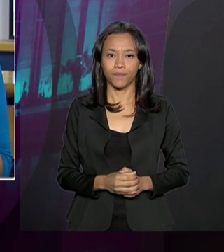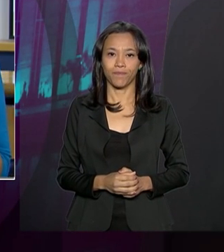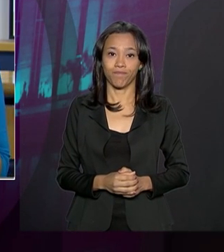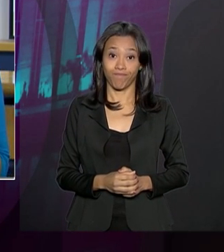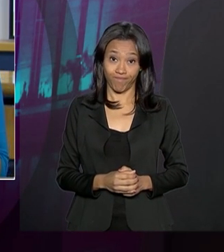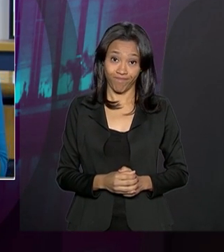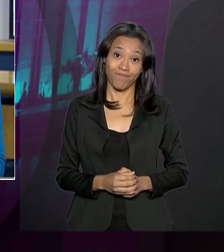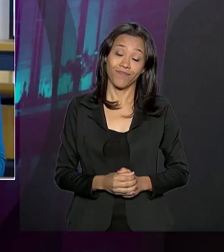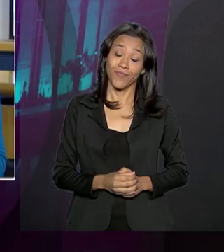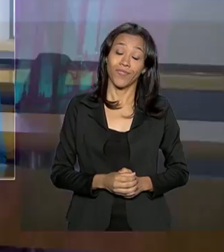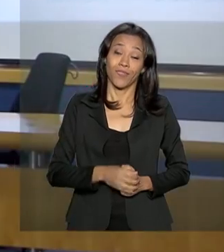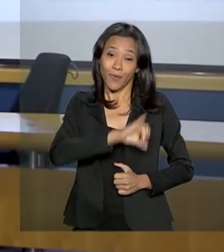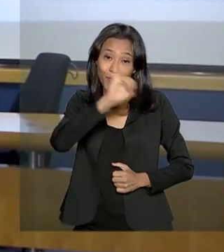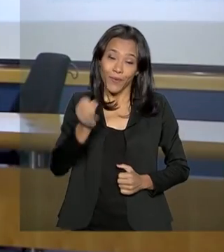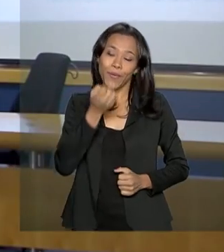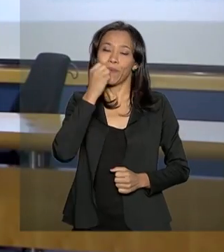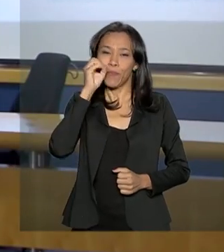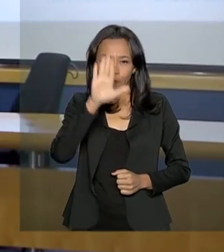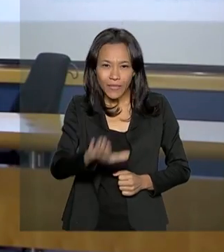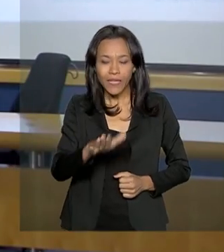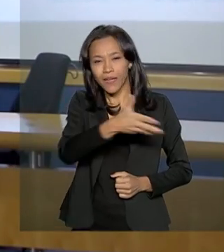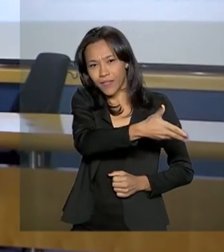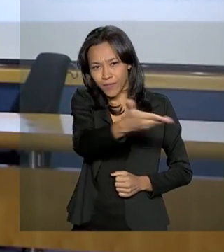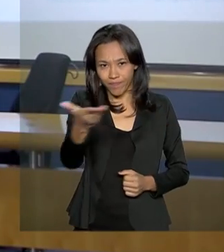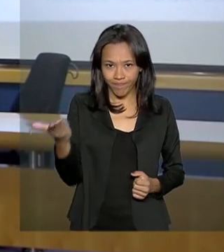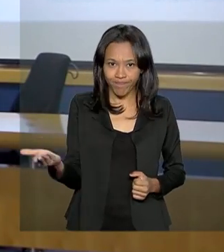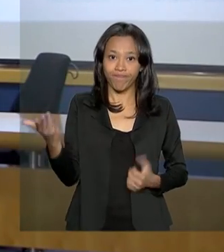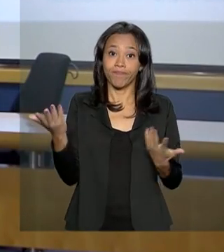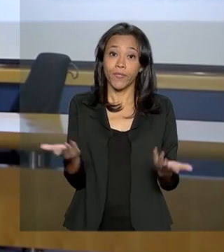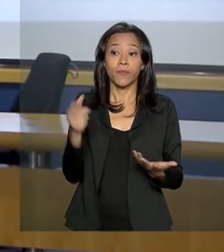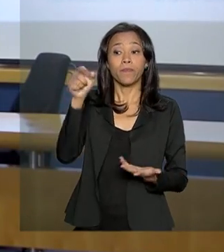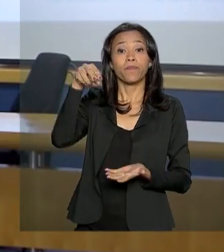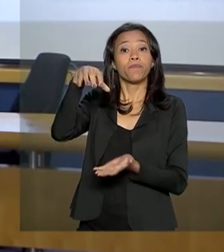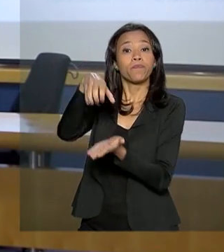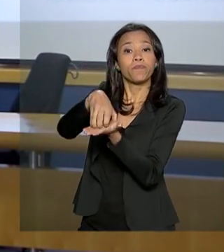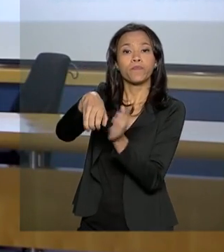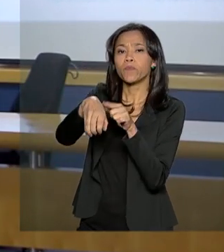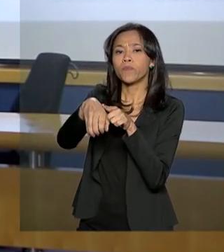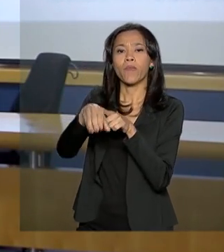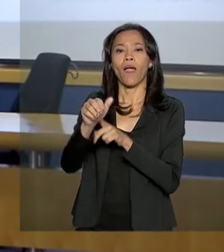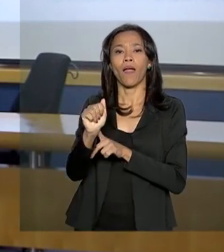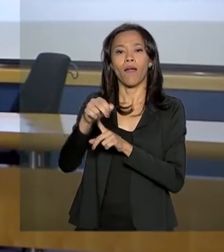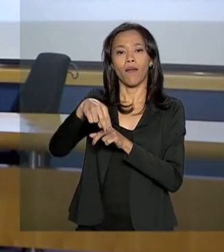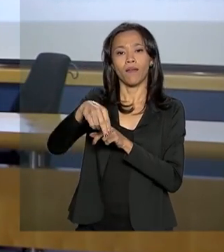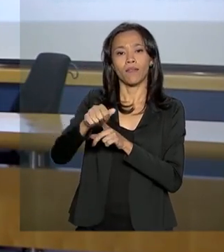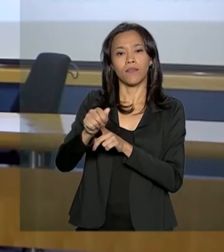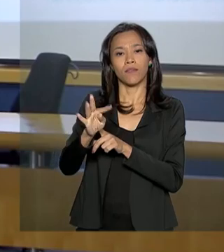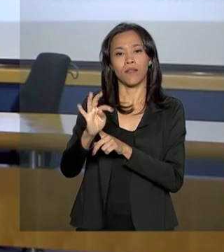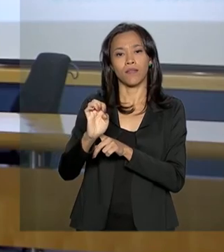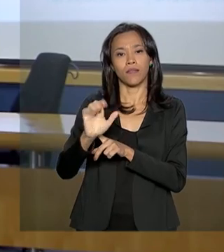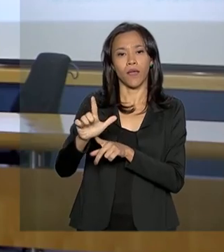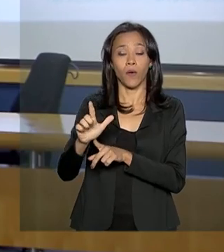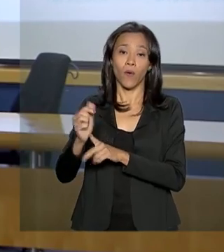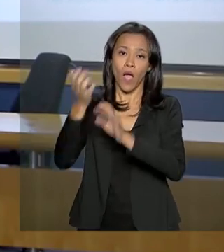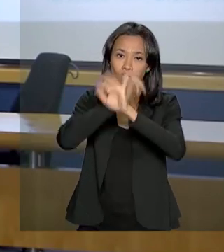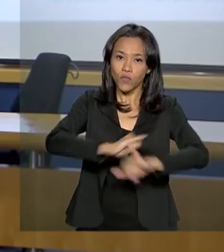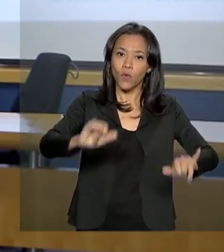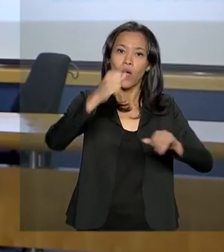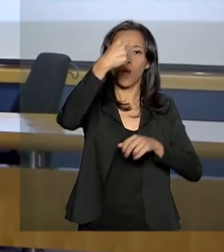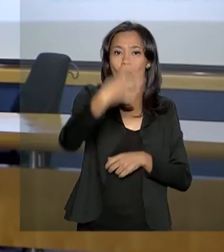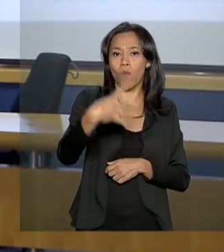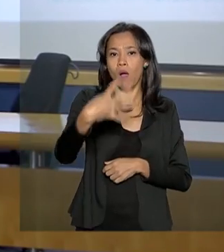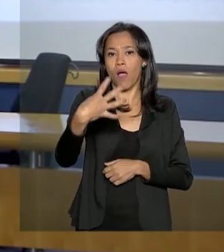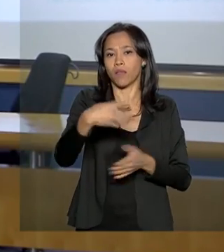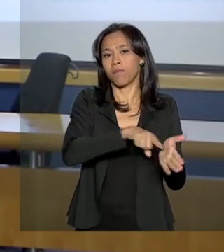Olá, Luciana. Boa tarde. Uma boa tarde a todos. Olha, a Anatel divulgou hoje os resultados da quarta edição da